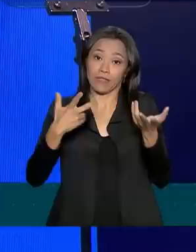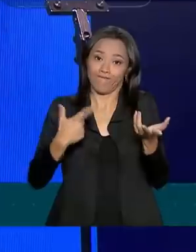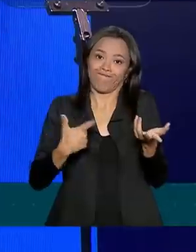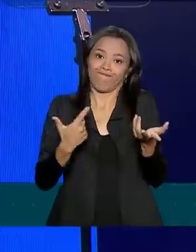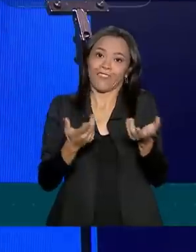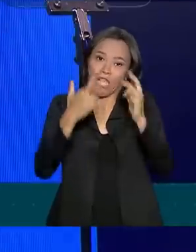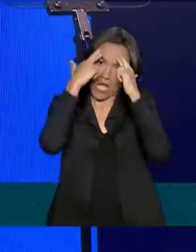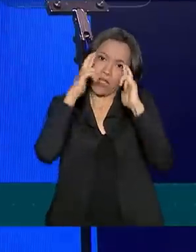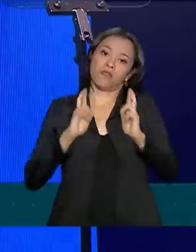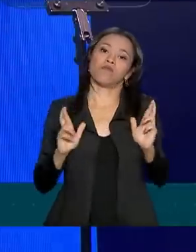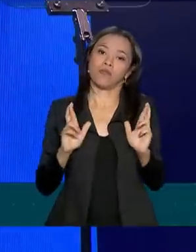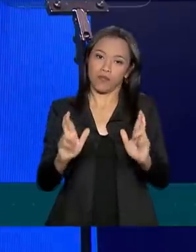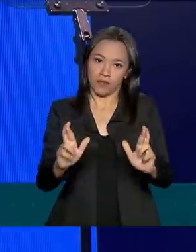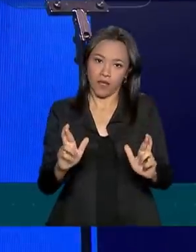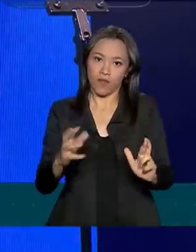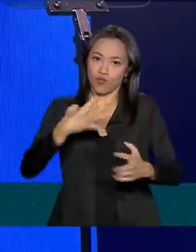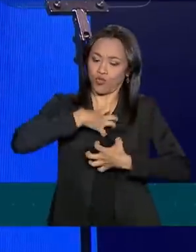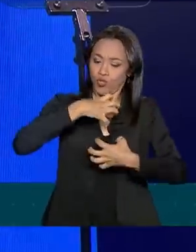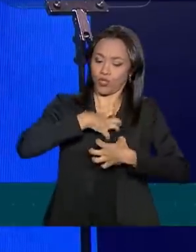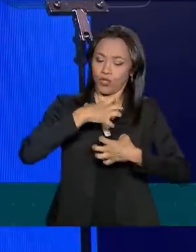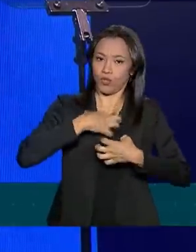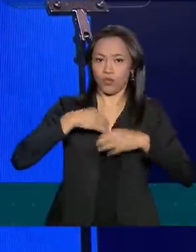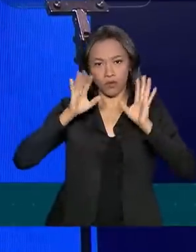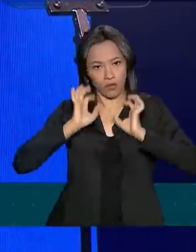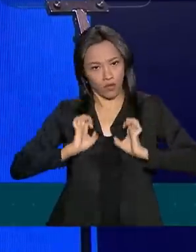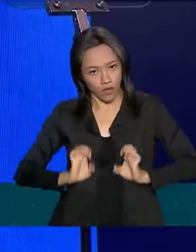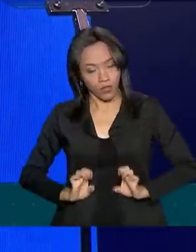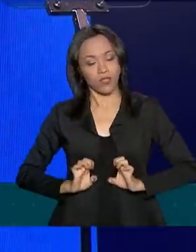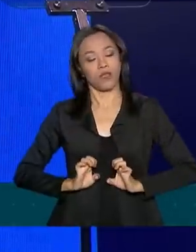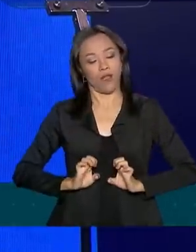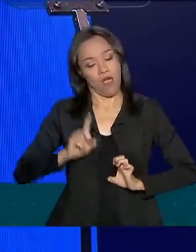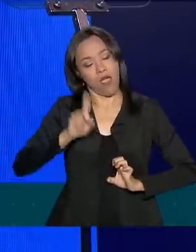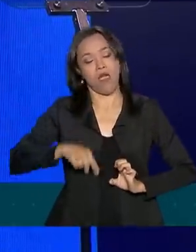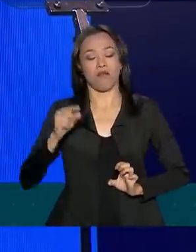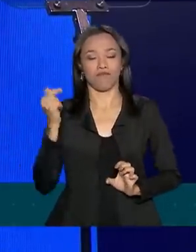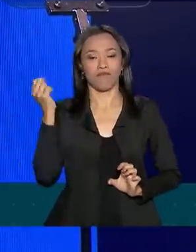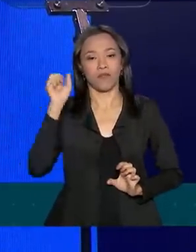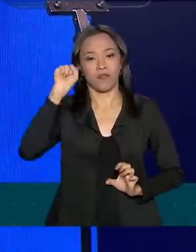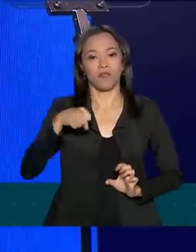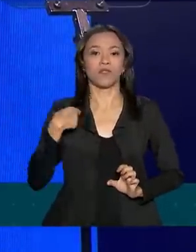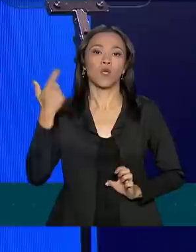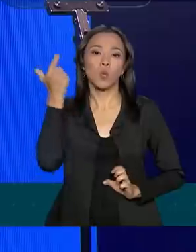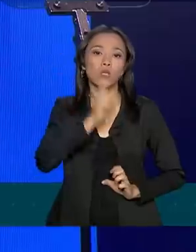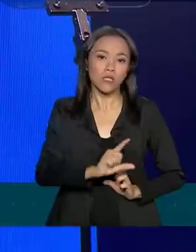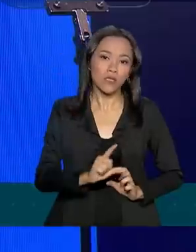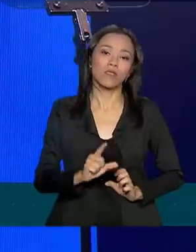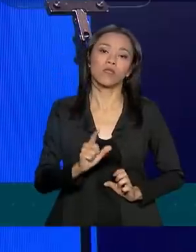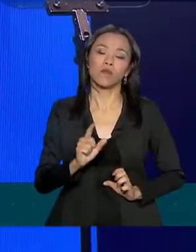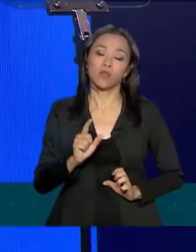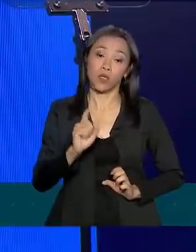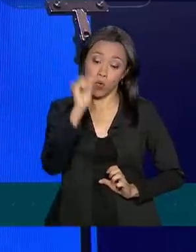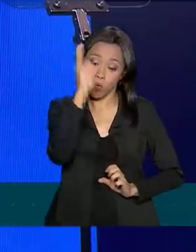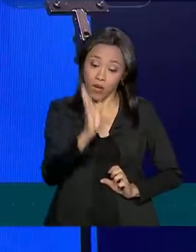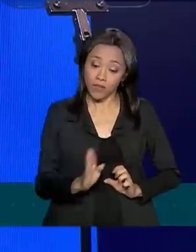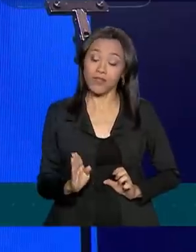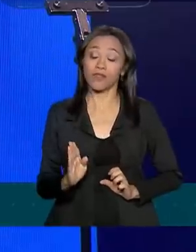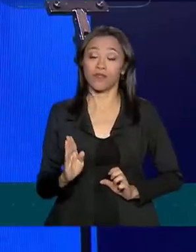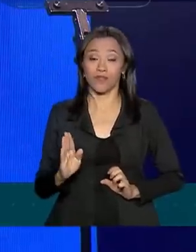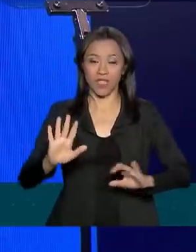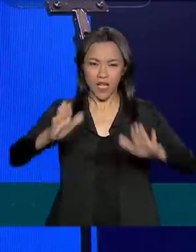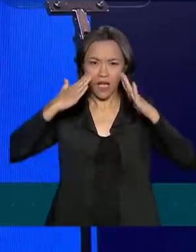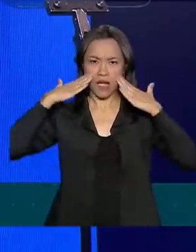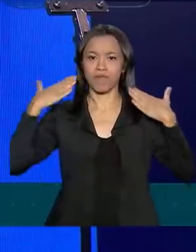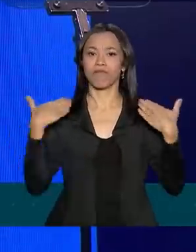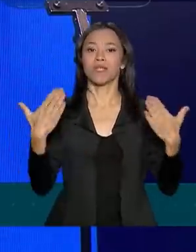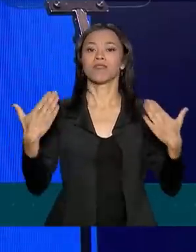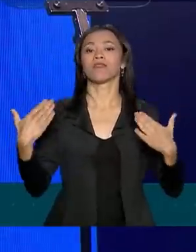e os nossos gestos. Só dessa maneira, nós conseguiremos, sim, colocar o Brasil no local de destaque que